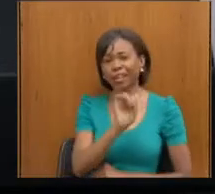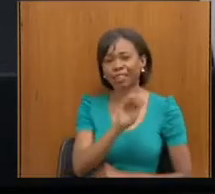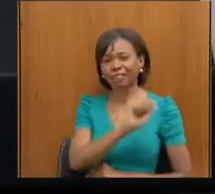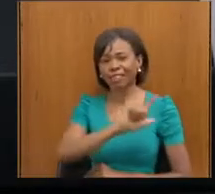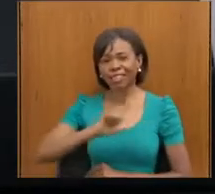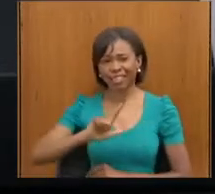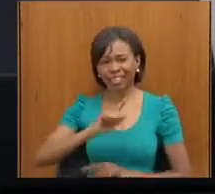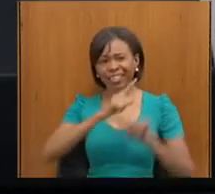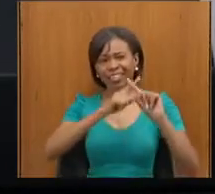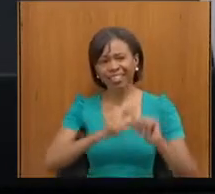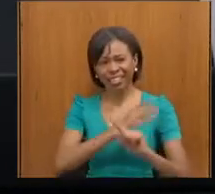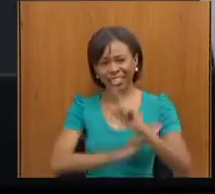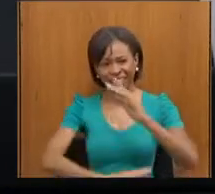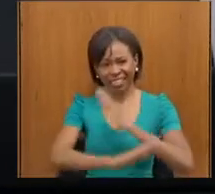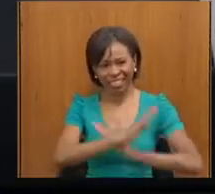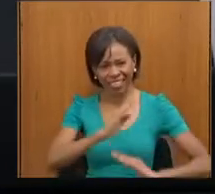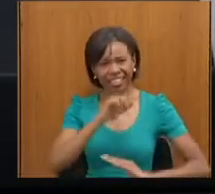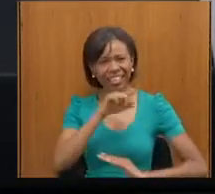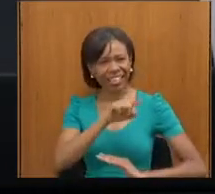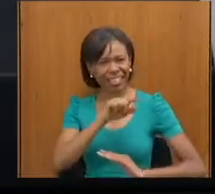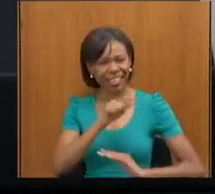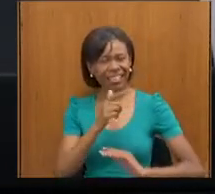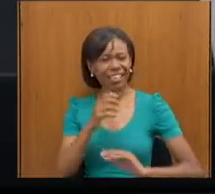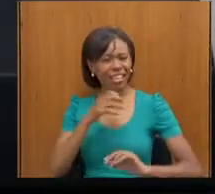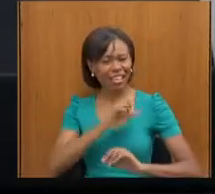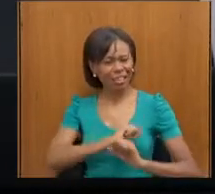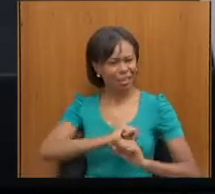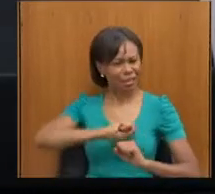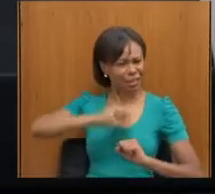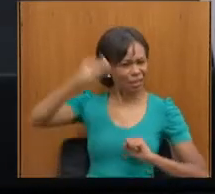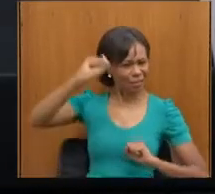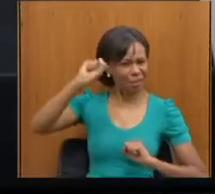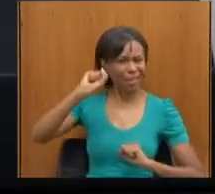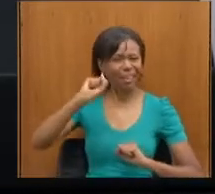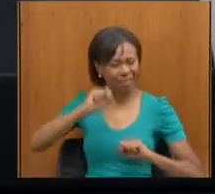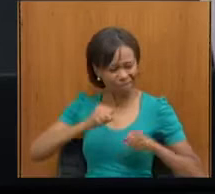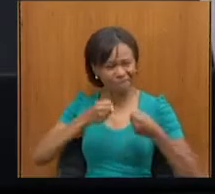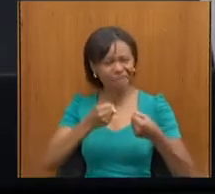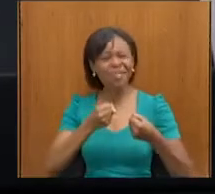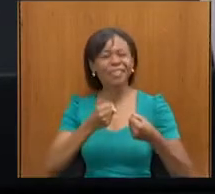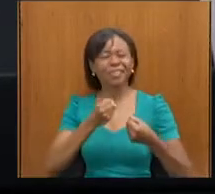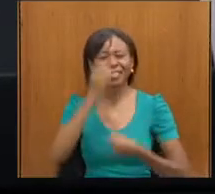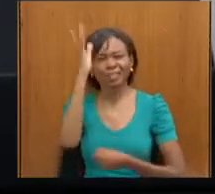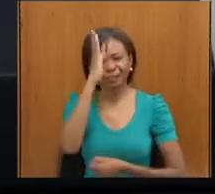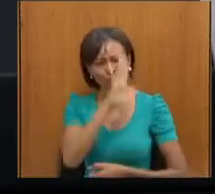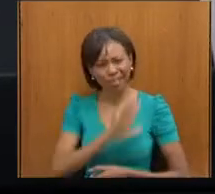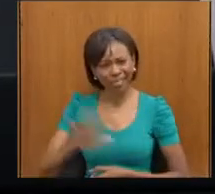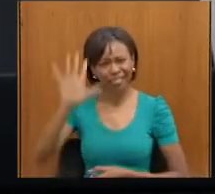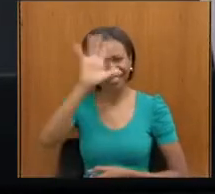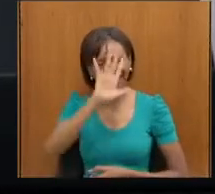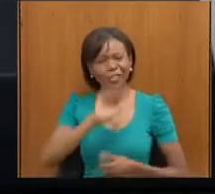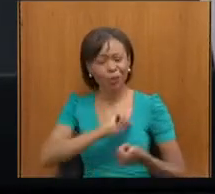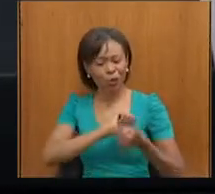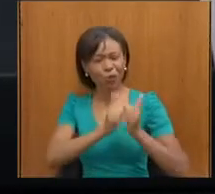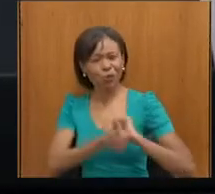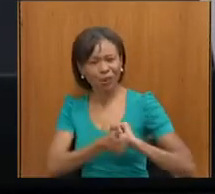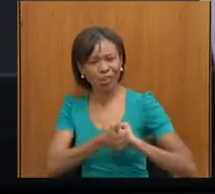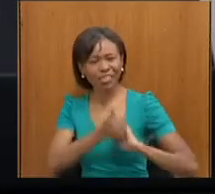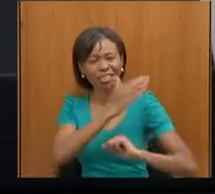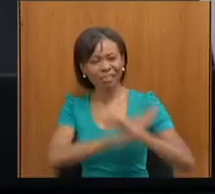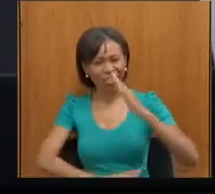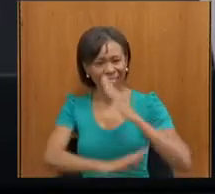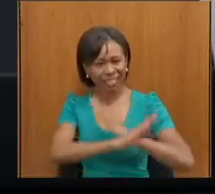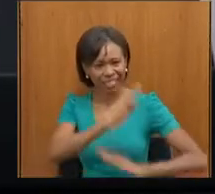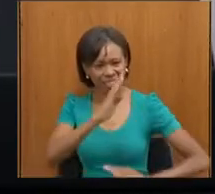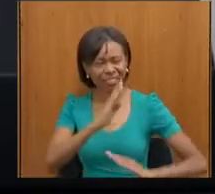campeão aí, defensor do nosso grande Brasil nos esportes paralímpicos, específico na cadeira de rodas,